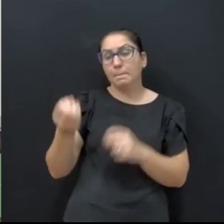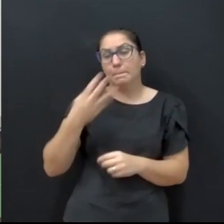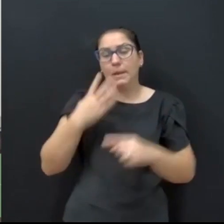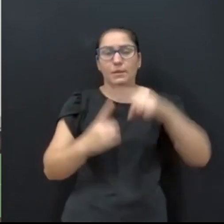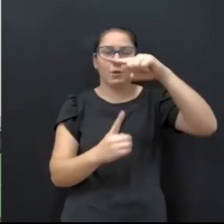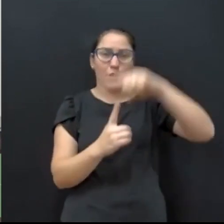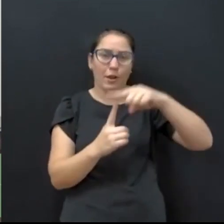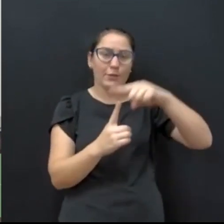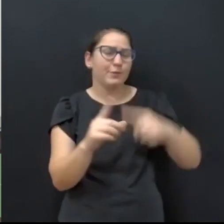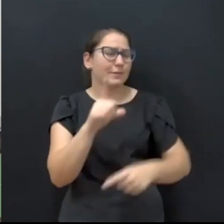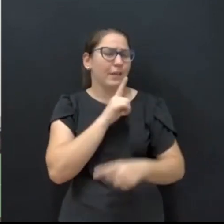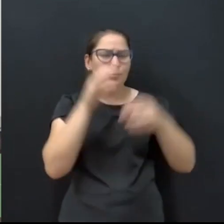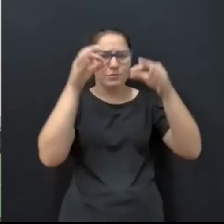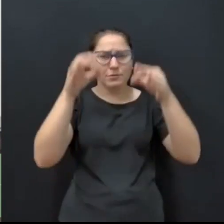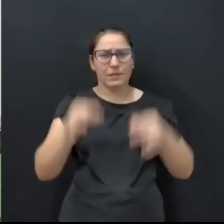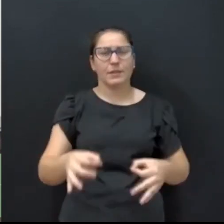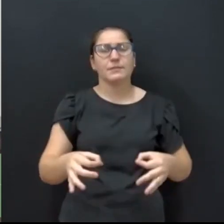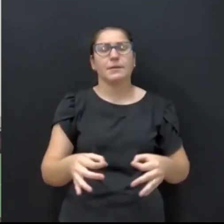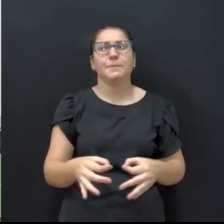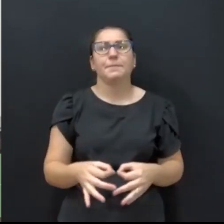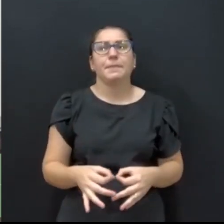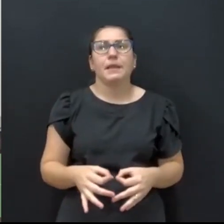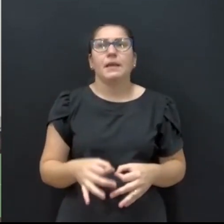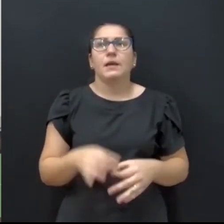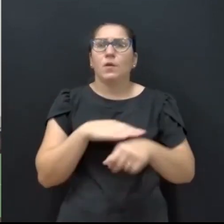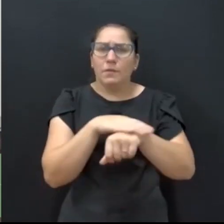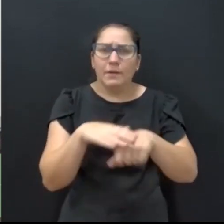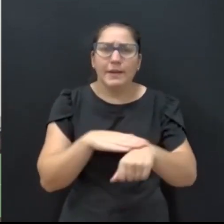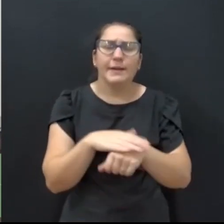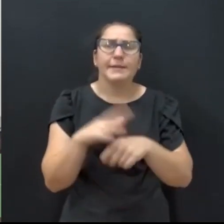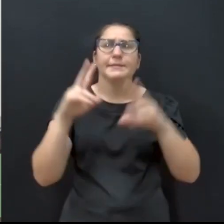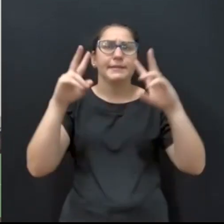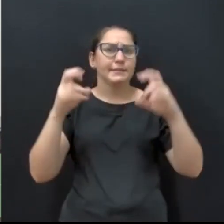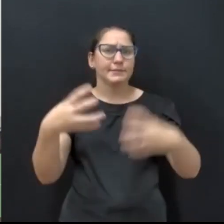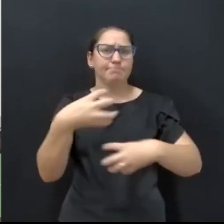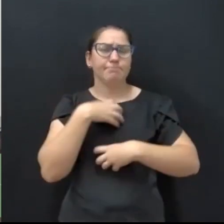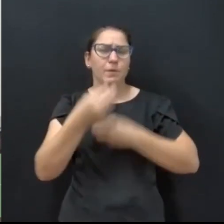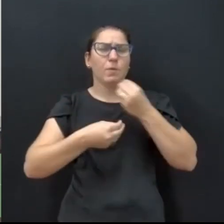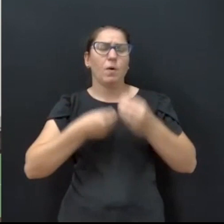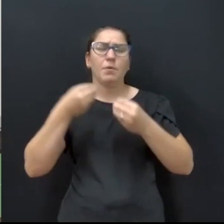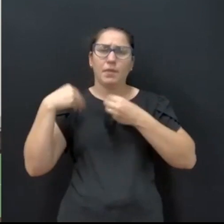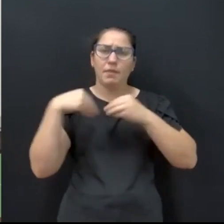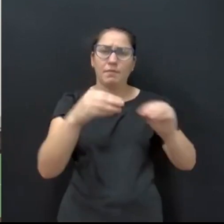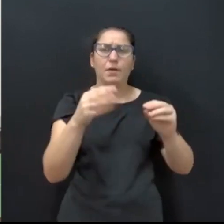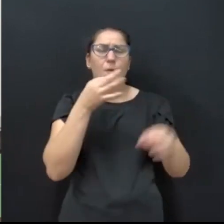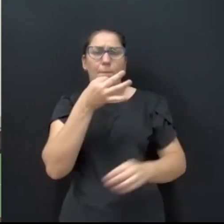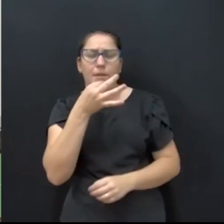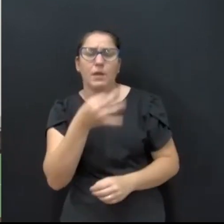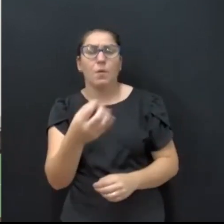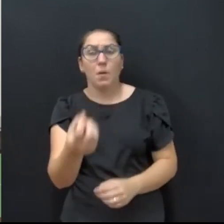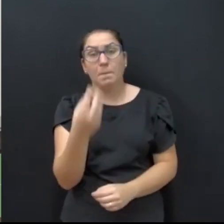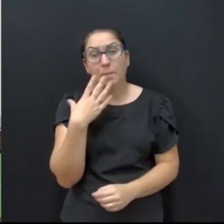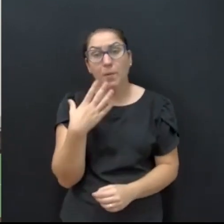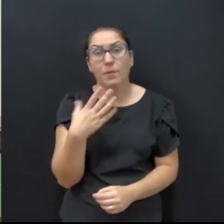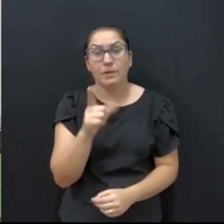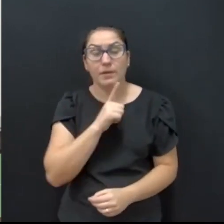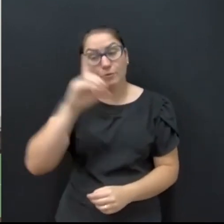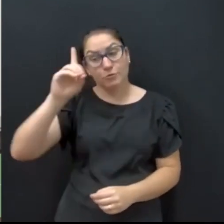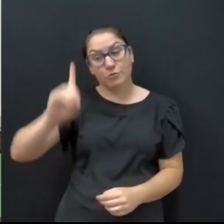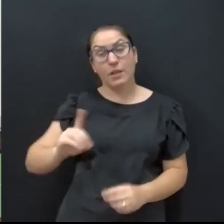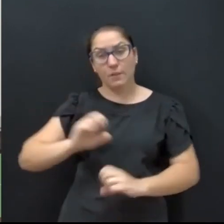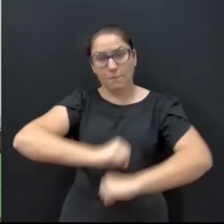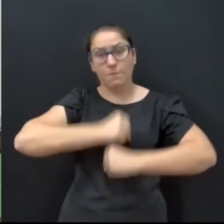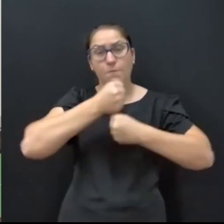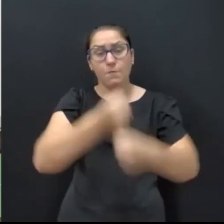com certeza as conversas a forma como está sendo conduzida está sendo muito bom e com certeza a direita vem